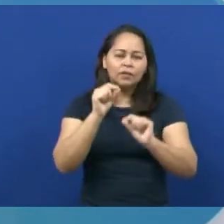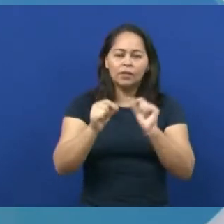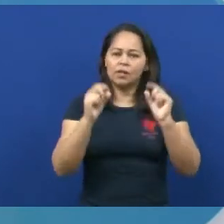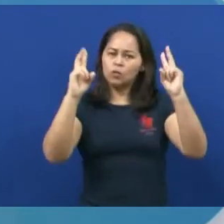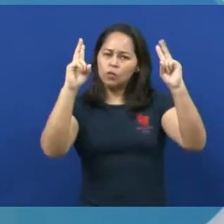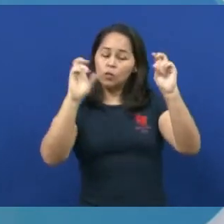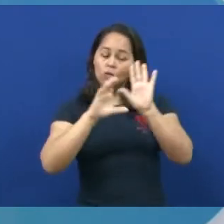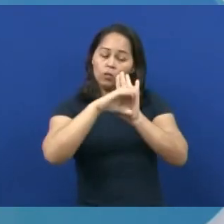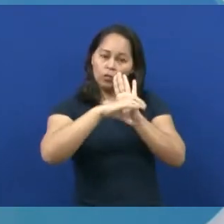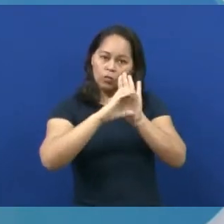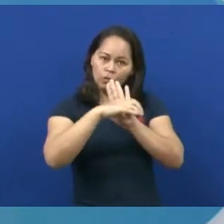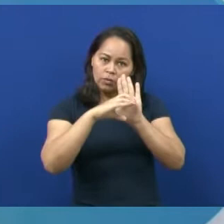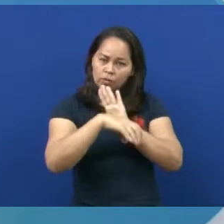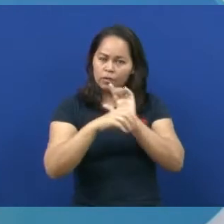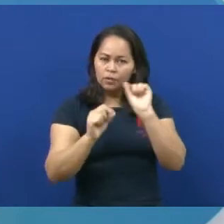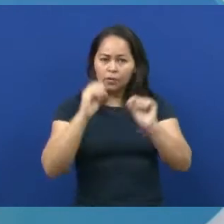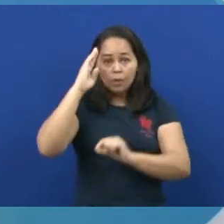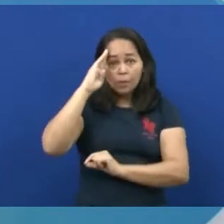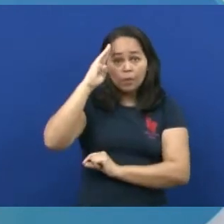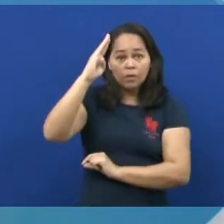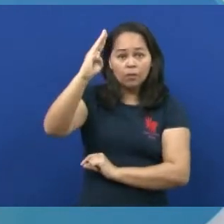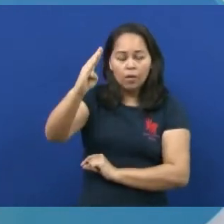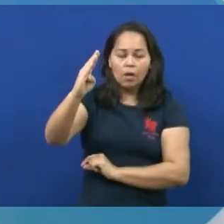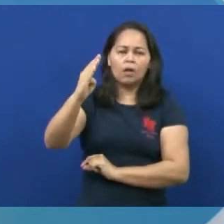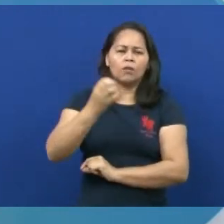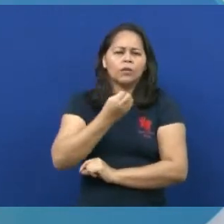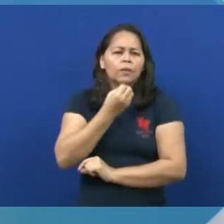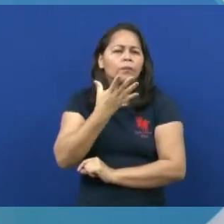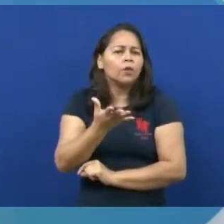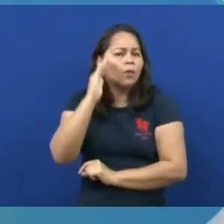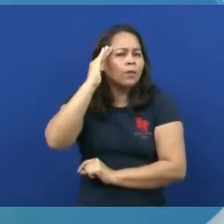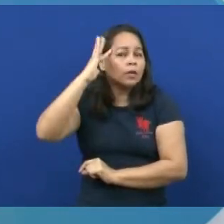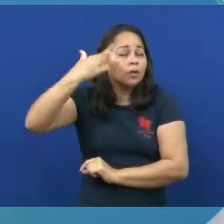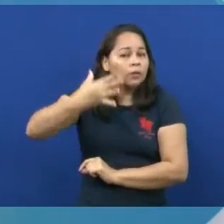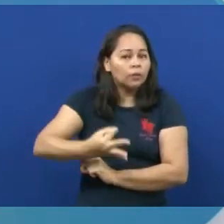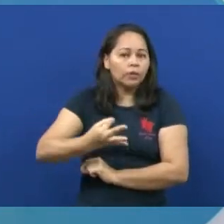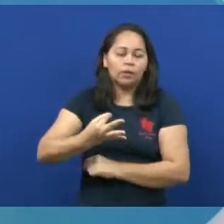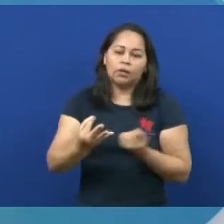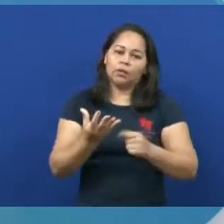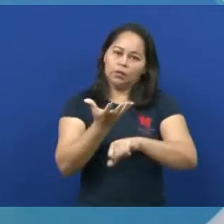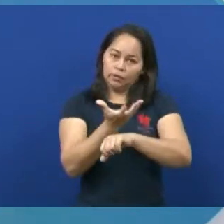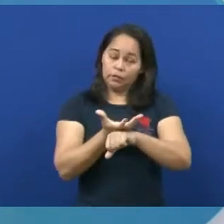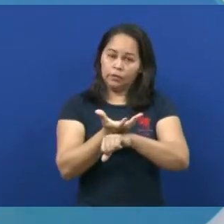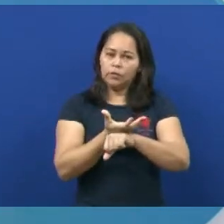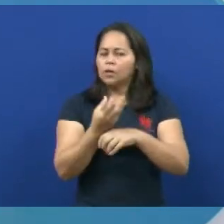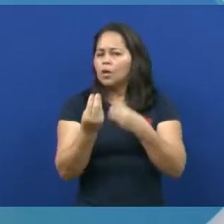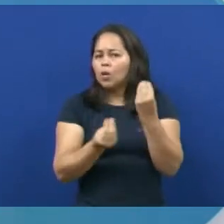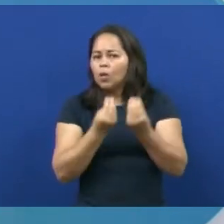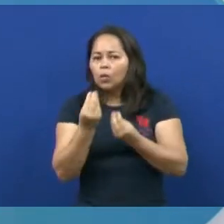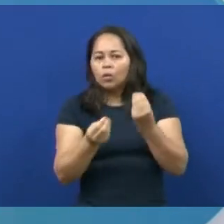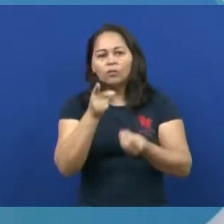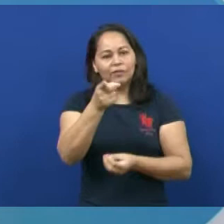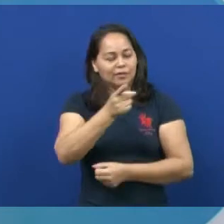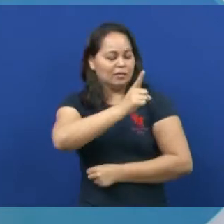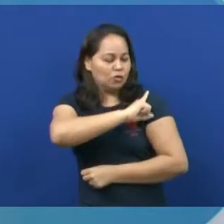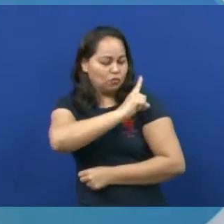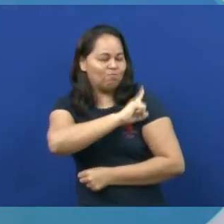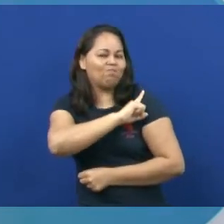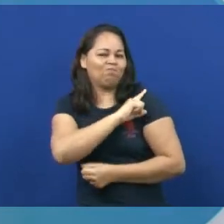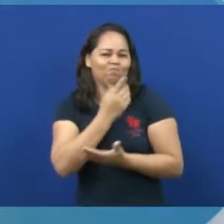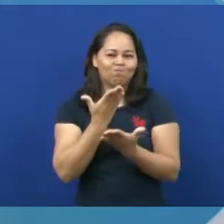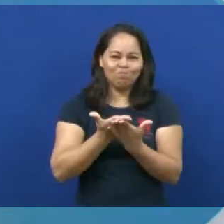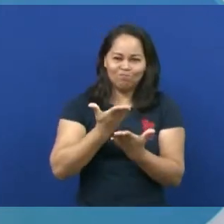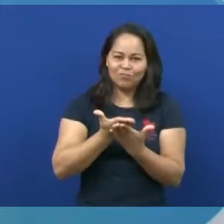fundamentais, as coisas que nos servem para entender essa disciplina. Vocês, alunos de primeiro ano, vocês